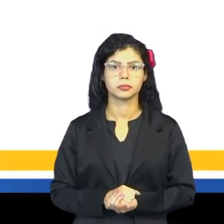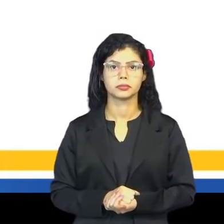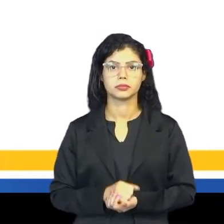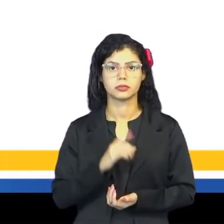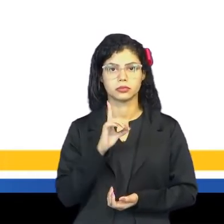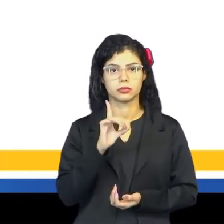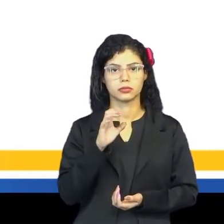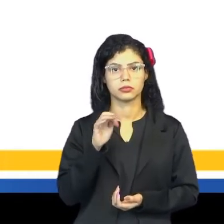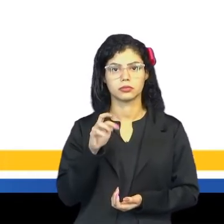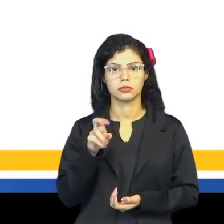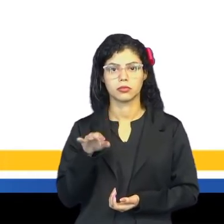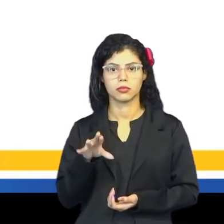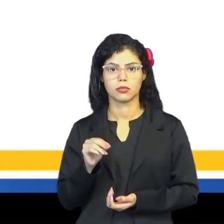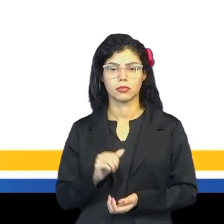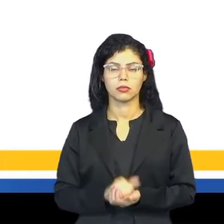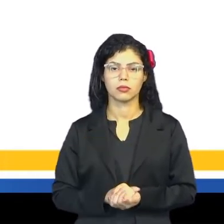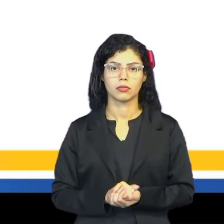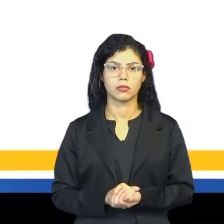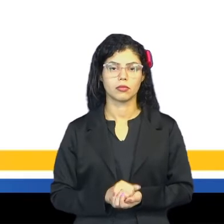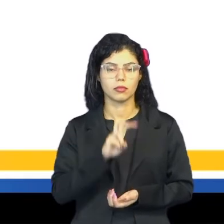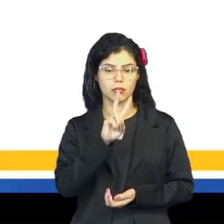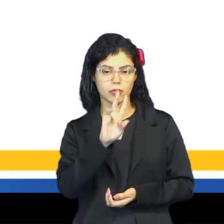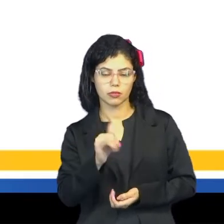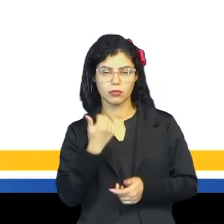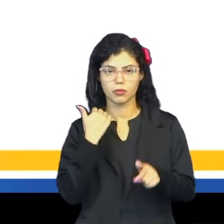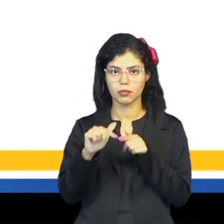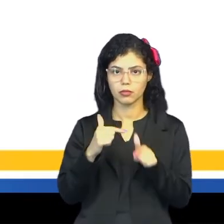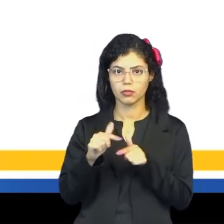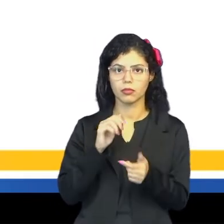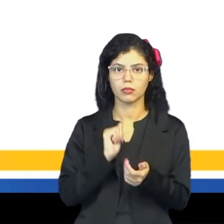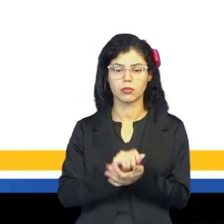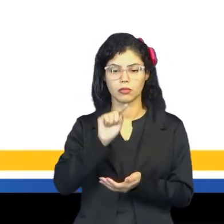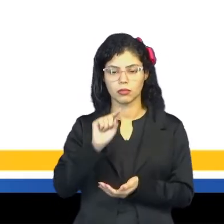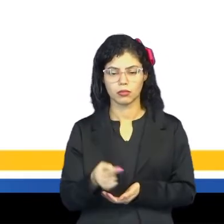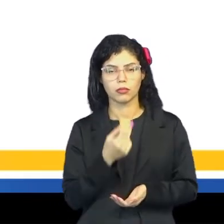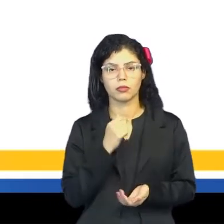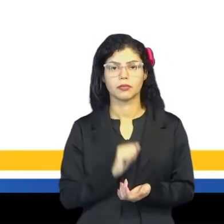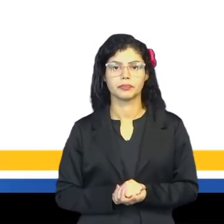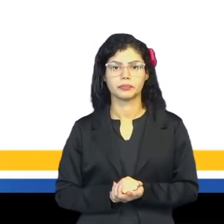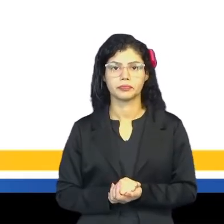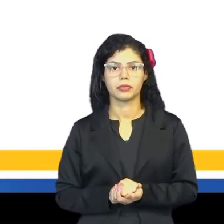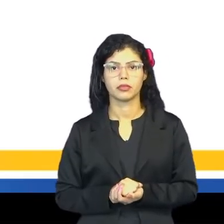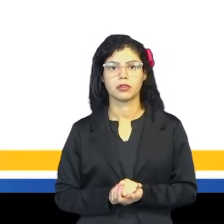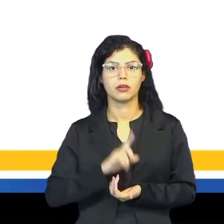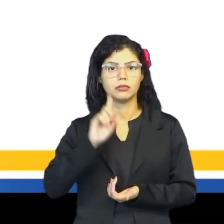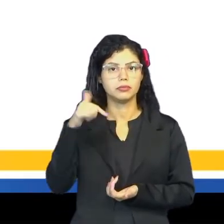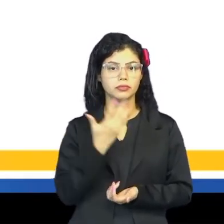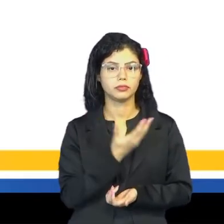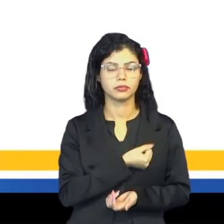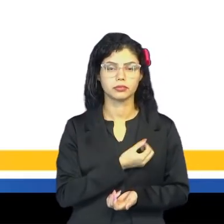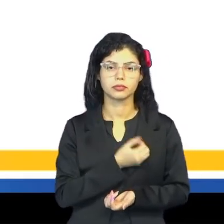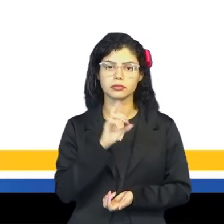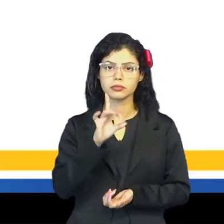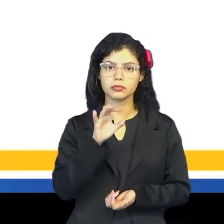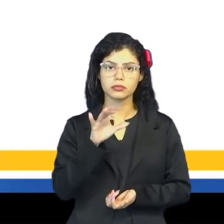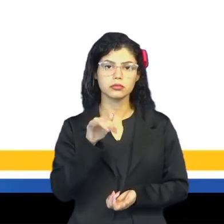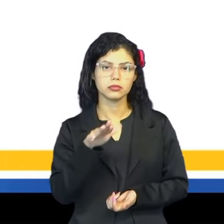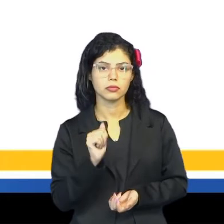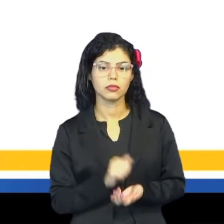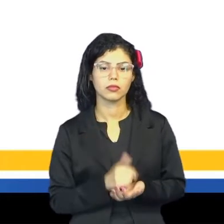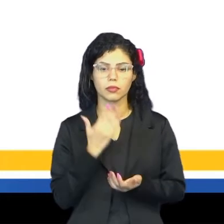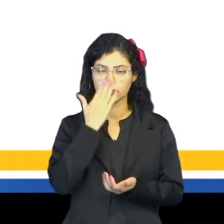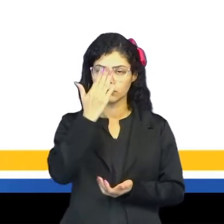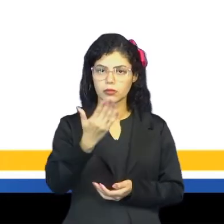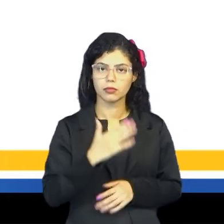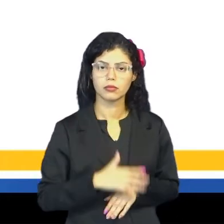decímetros, que aí são os submúltiplos. Aí, ele vai trabalhar com vírgula. Ou seja, aqueles números decimais, bem